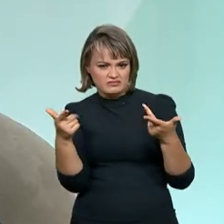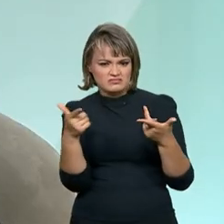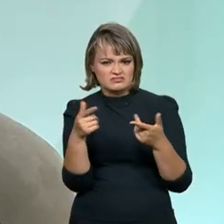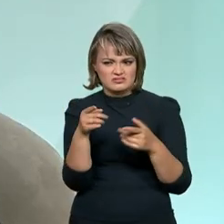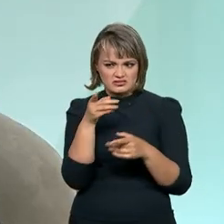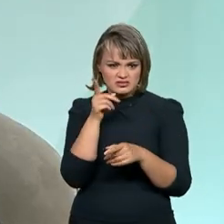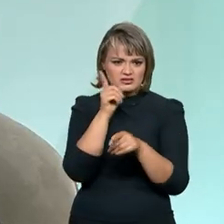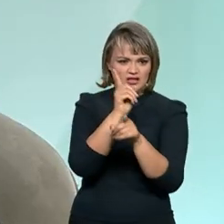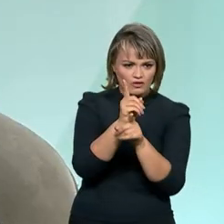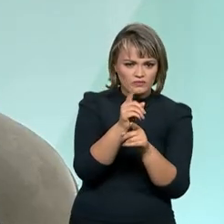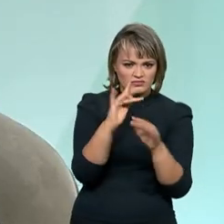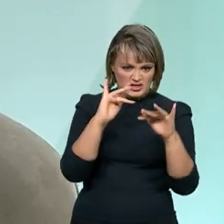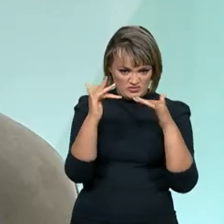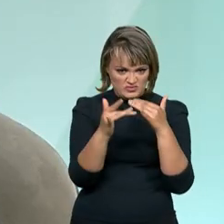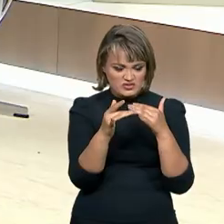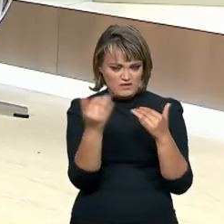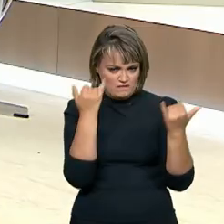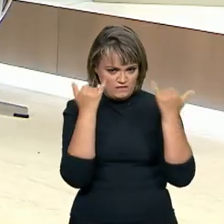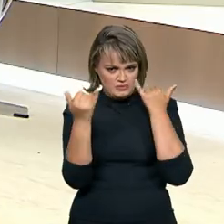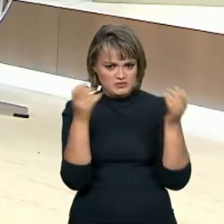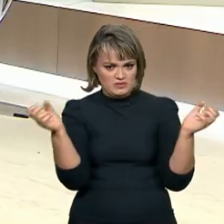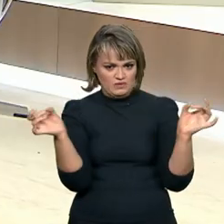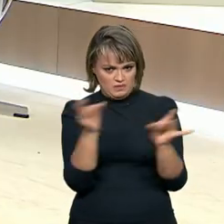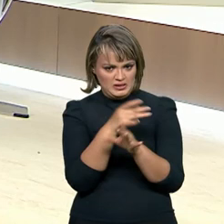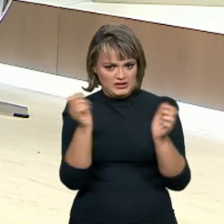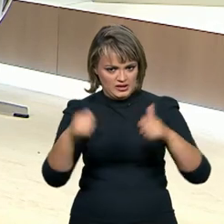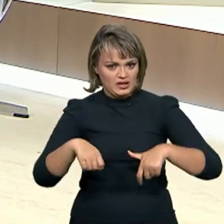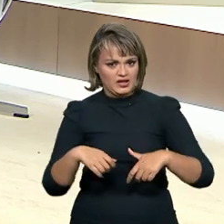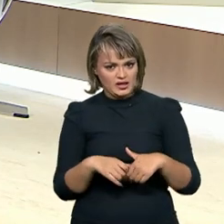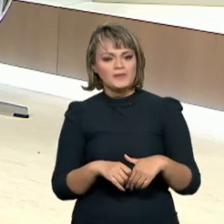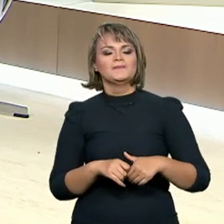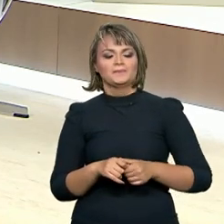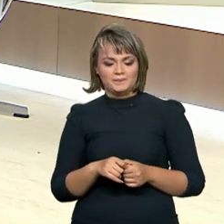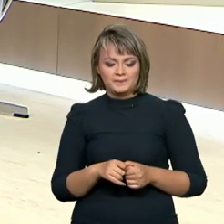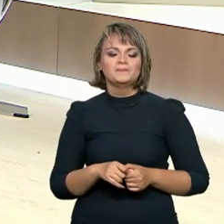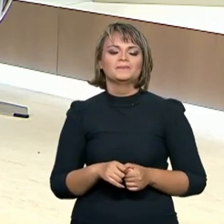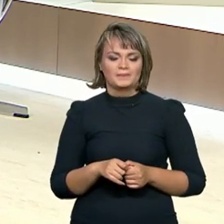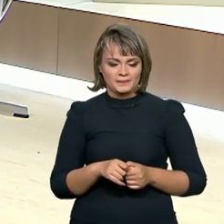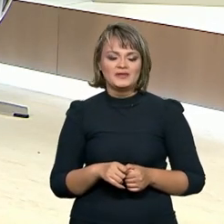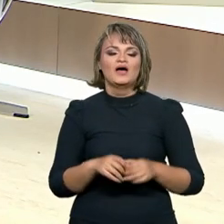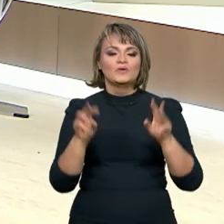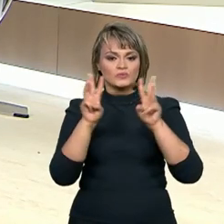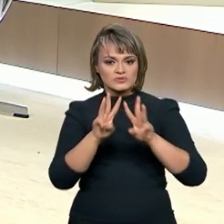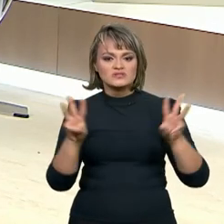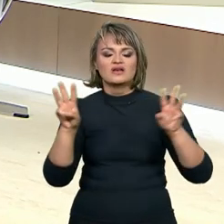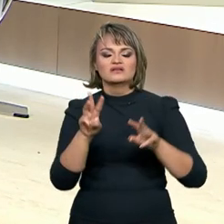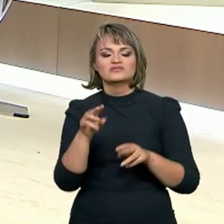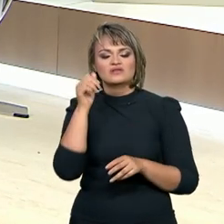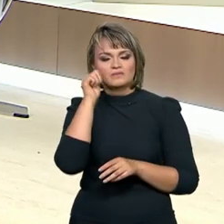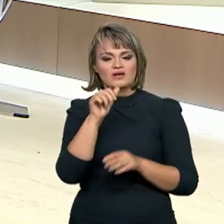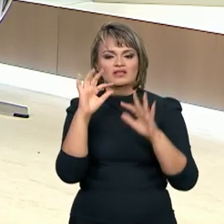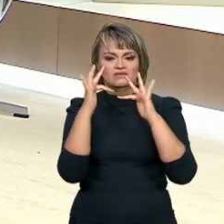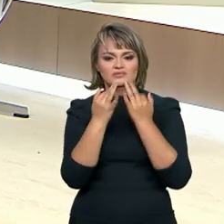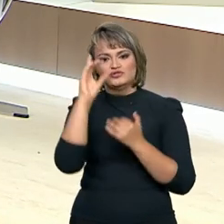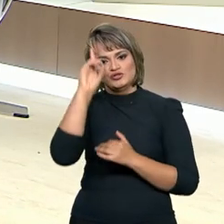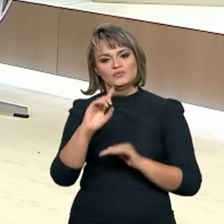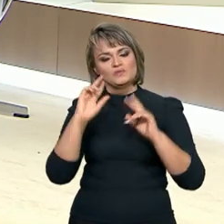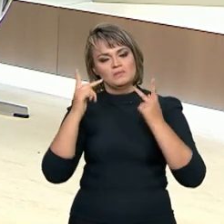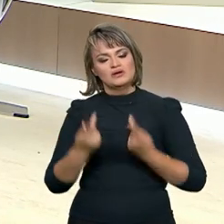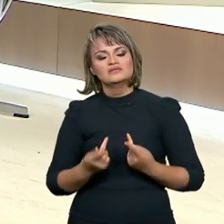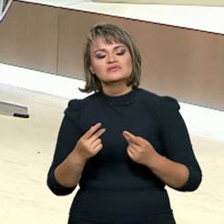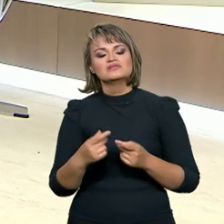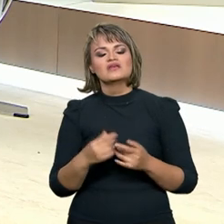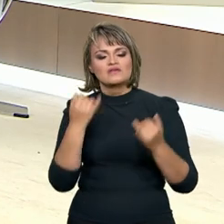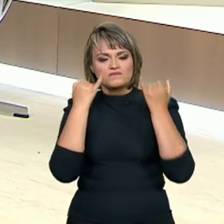podem ali buscar informações e ter essas informações. Sim. Hoje o site do Ministério da Mulher, da Família e dos Direitos Humanos dispõe de